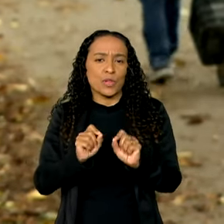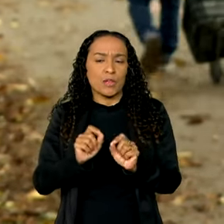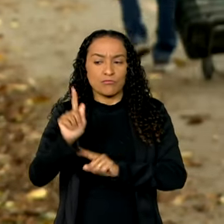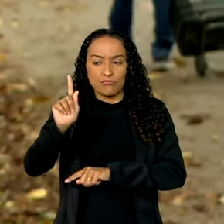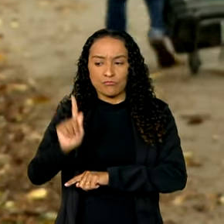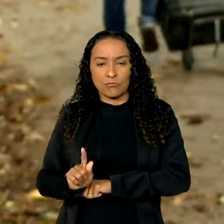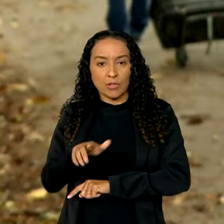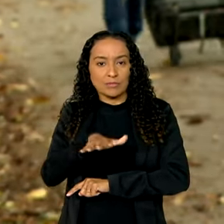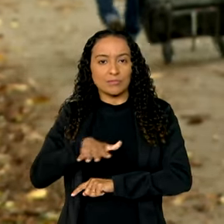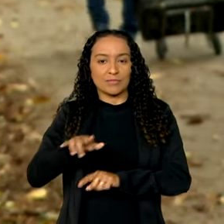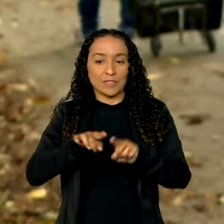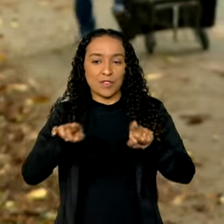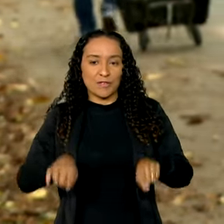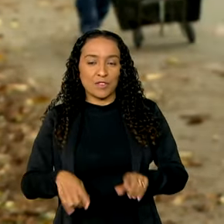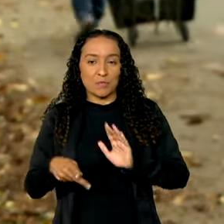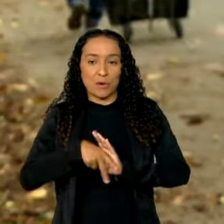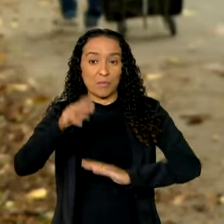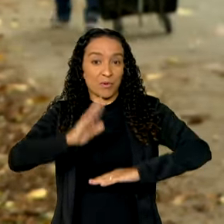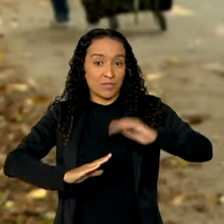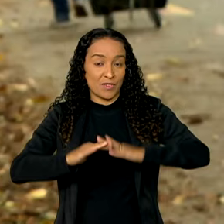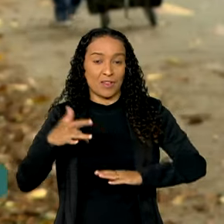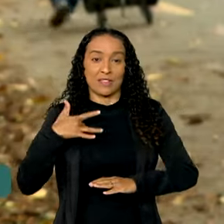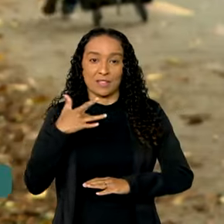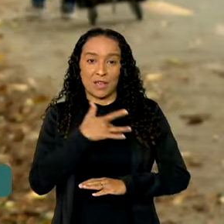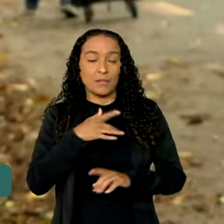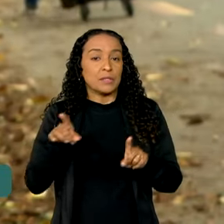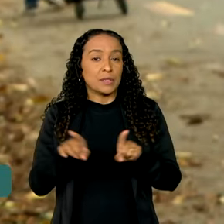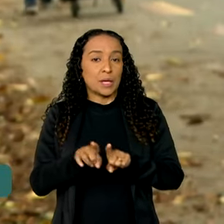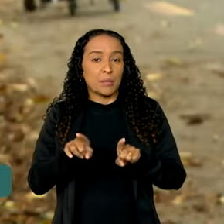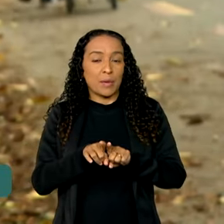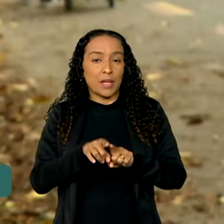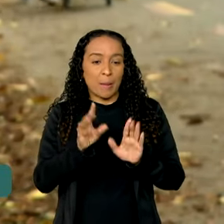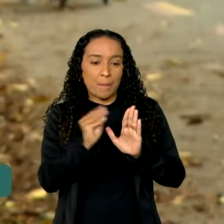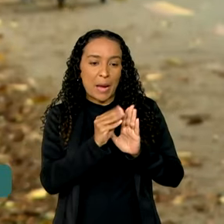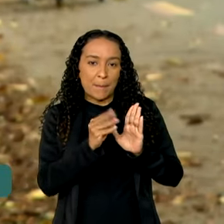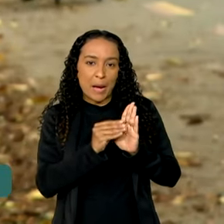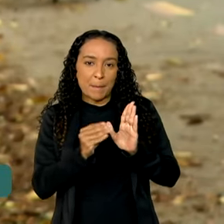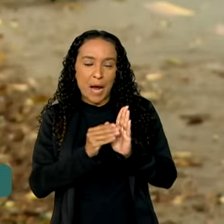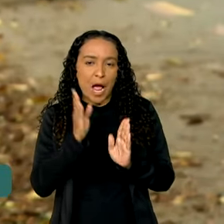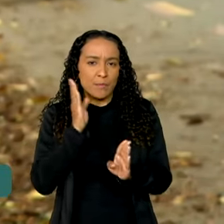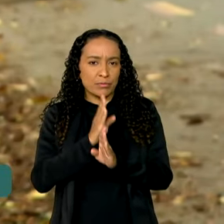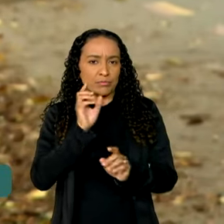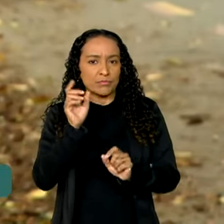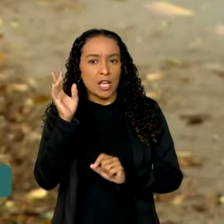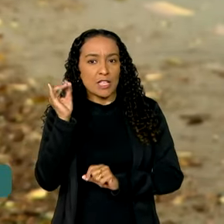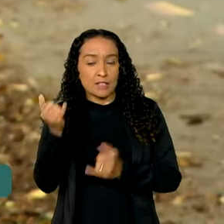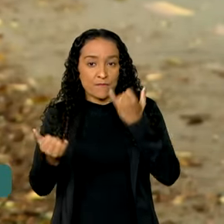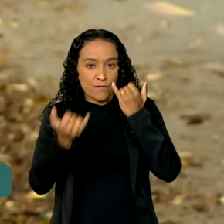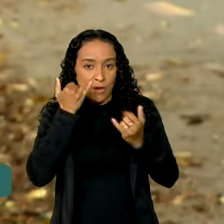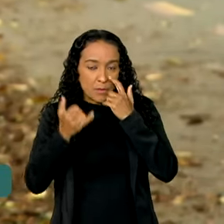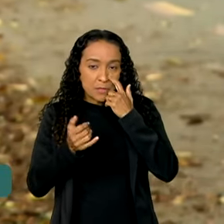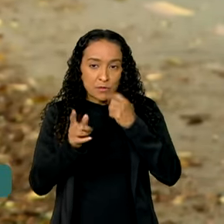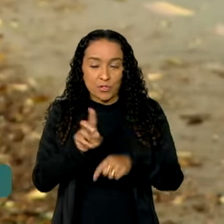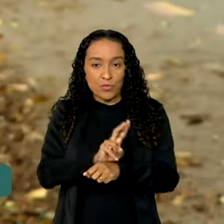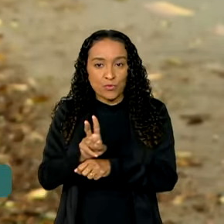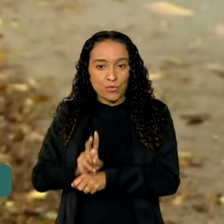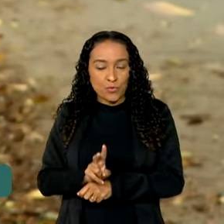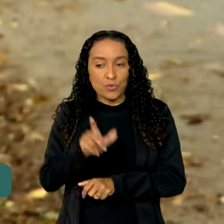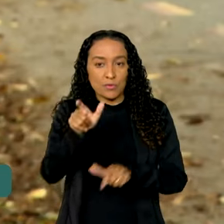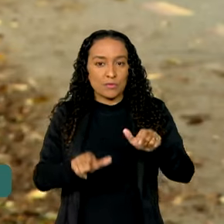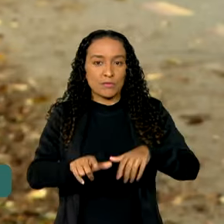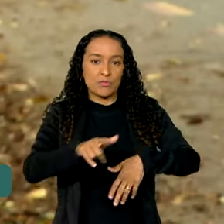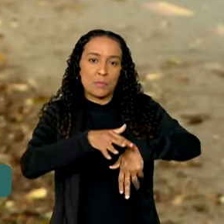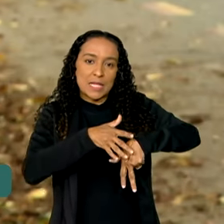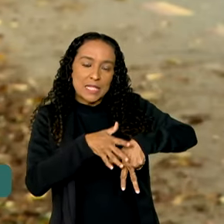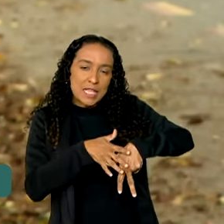gestão dos serviços pelos profissionais de saúde, quanto o preenchimento automático das informações fiscais dos pacientes na